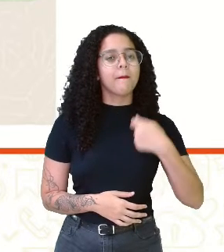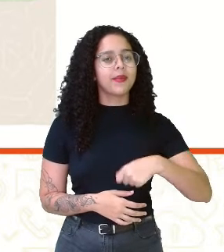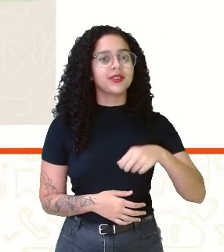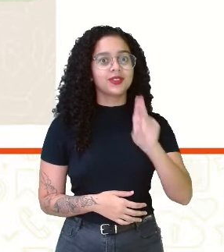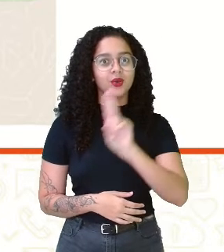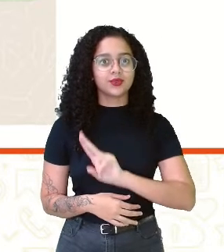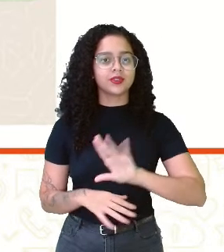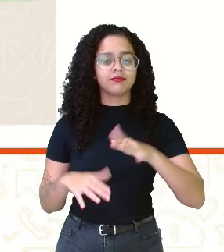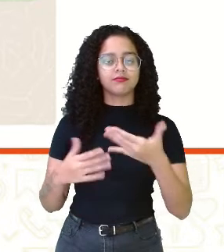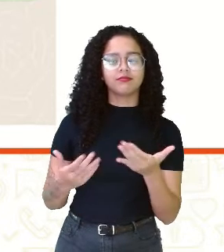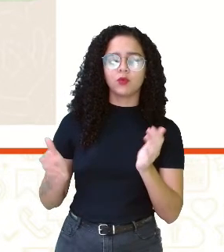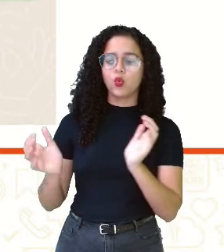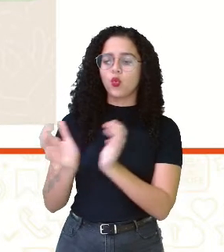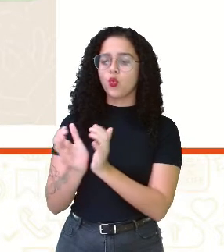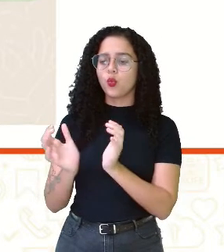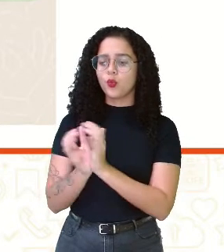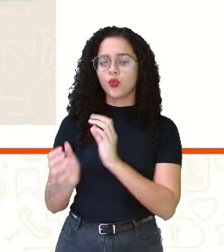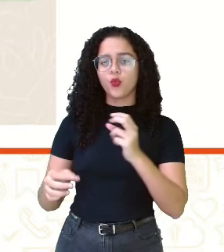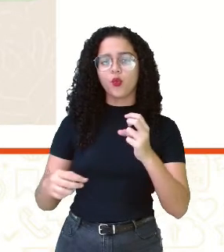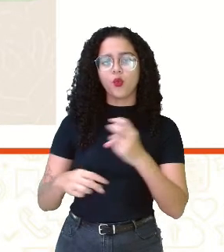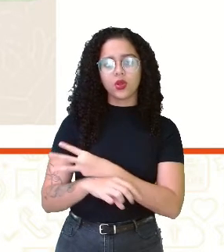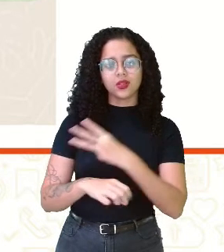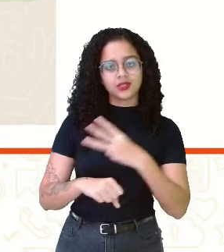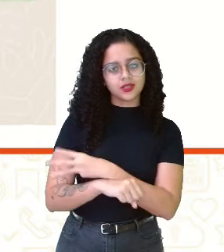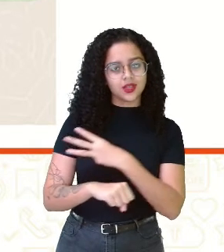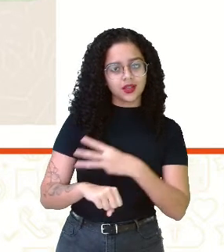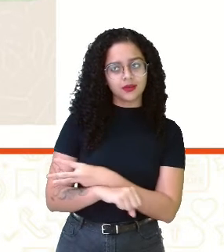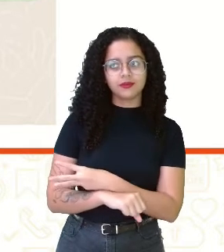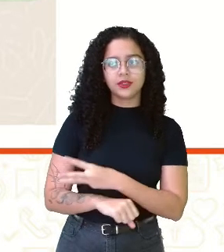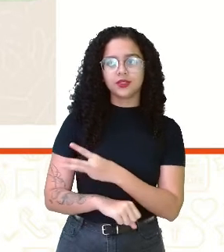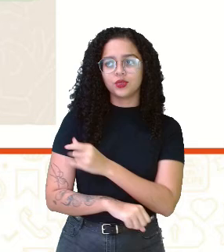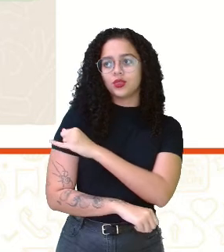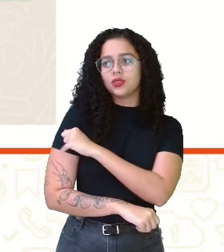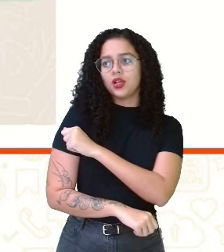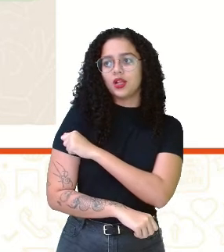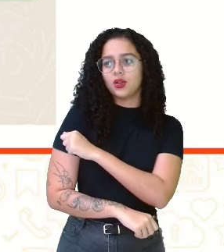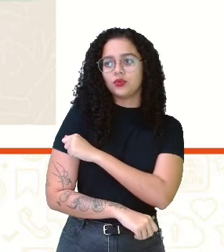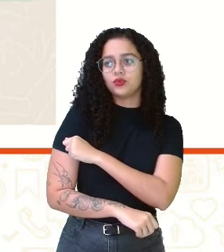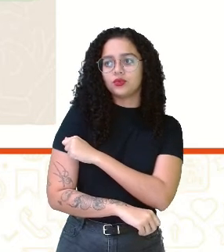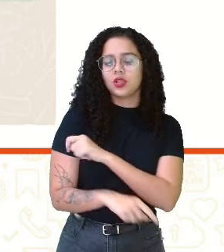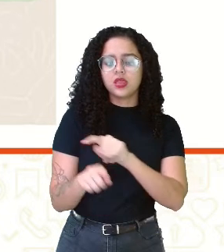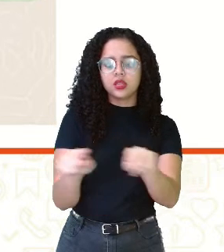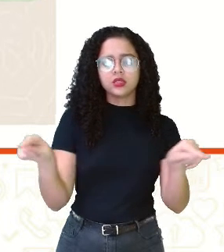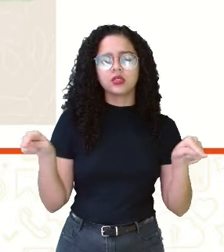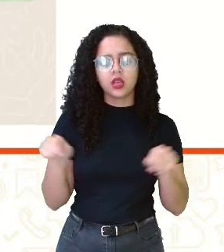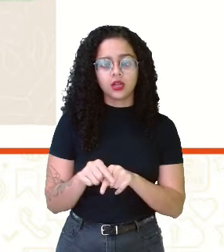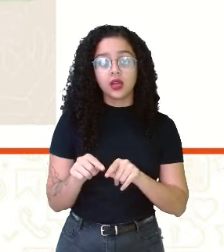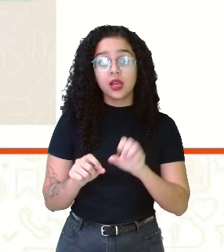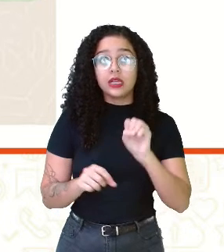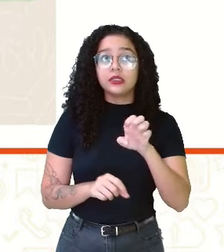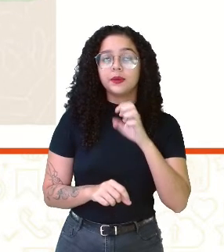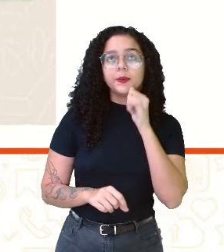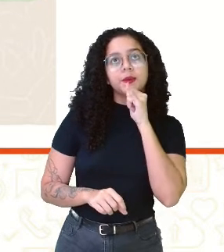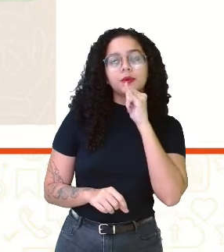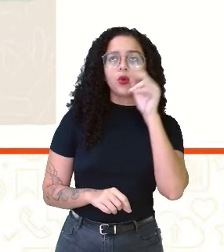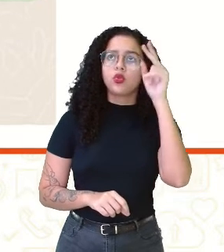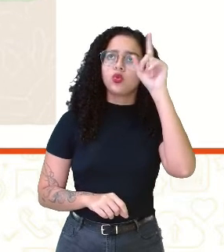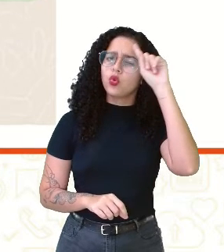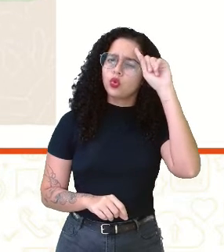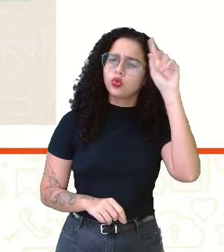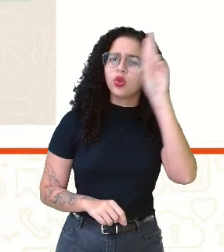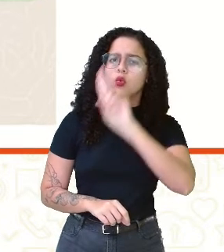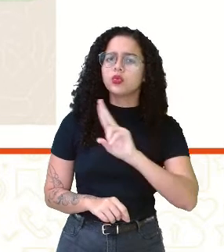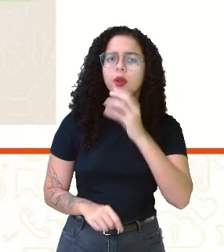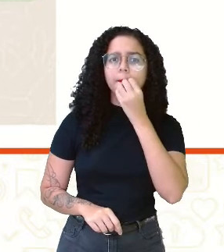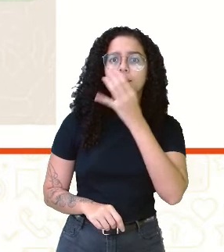Então, um grupo de WhatsApp dos estudantes da sala. Se todo dia for usado um